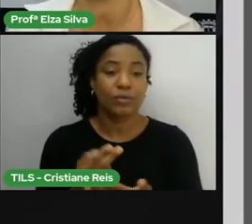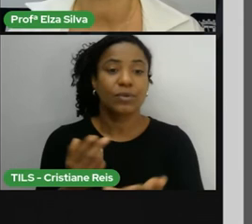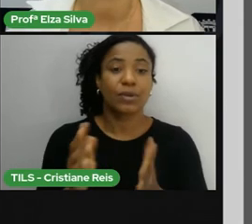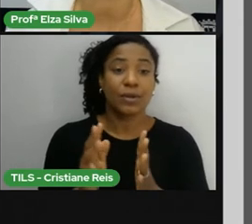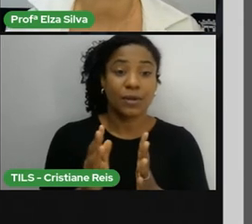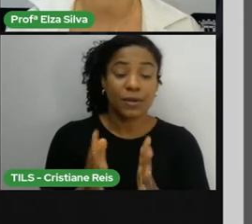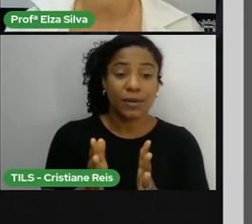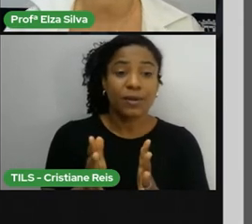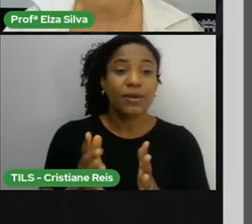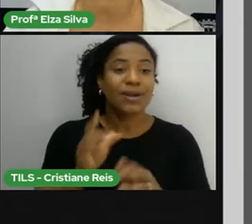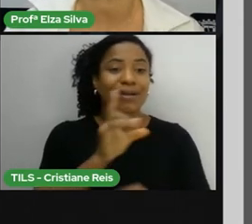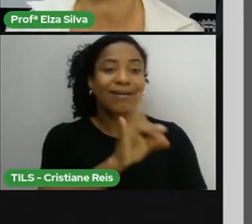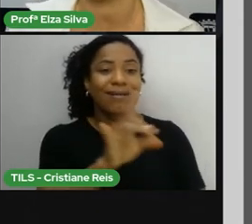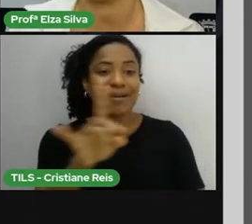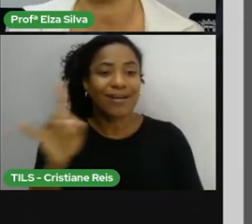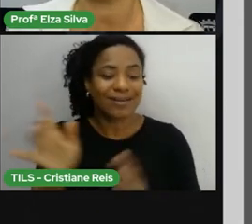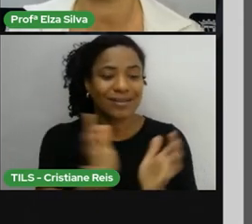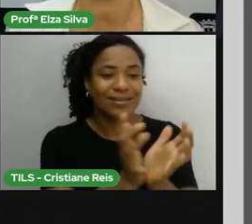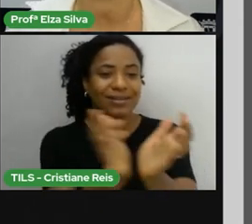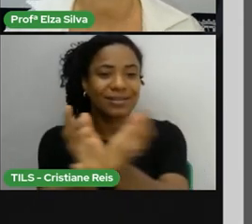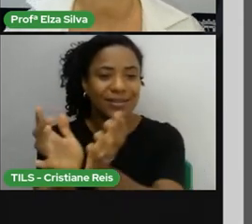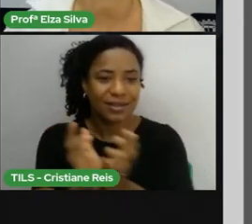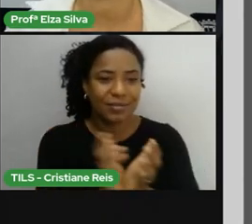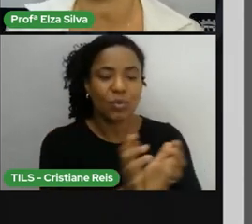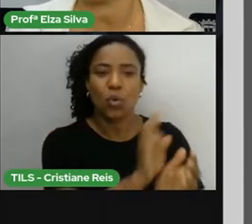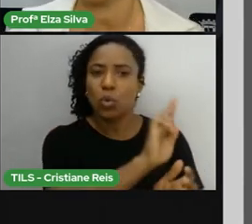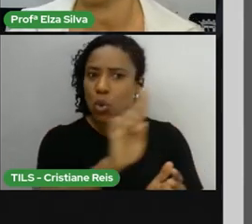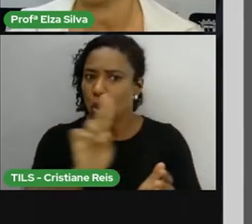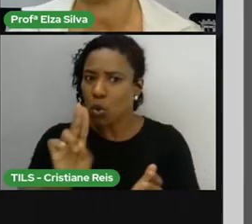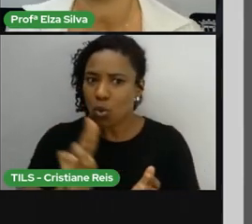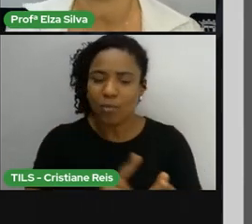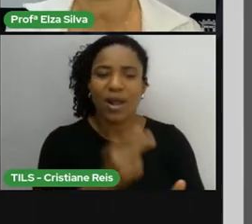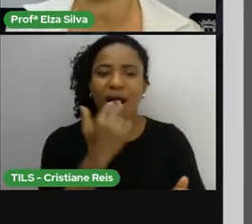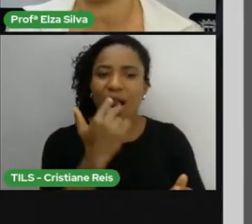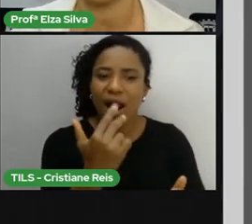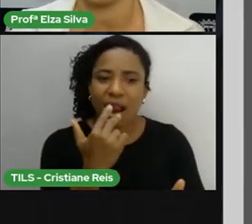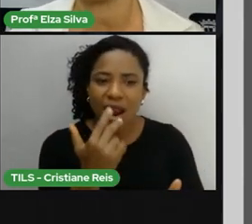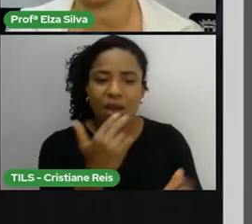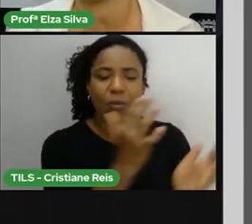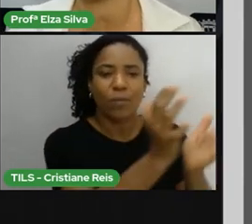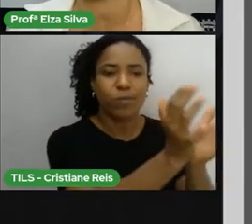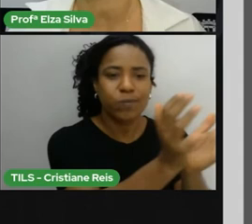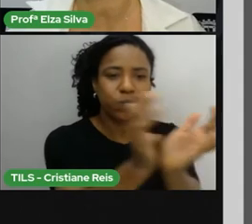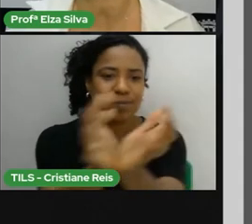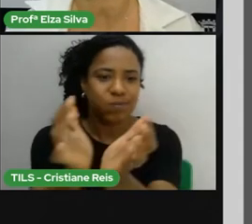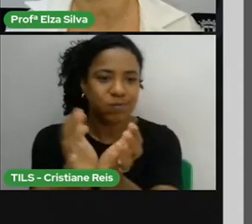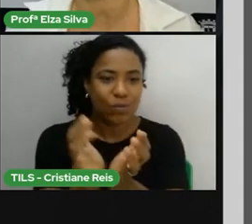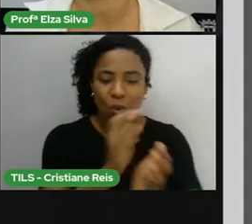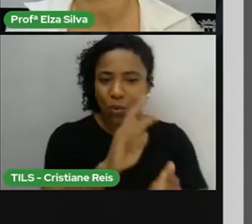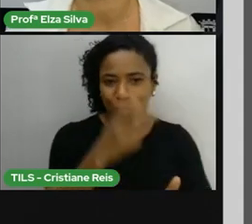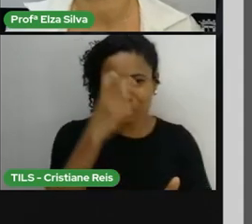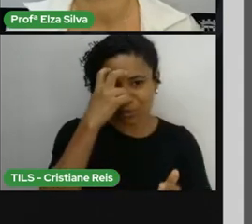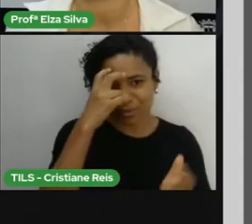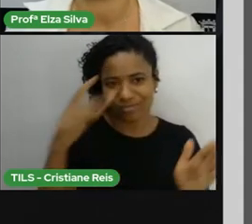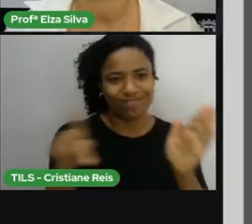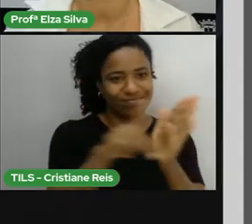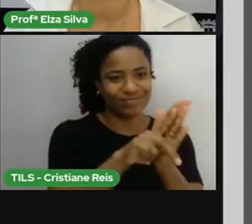Norte, tinha o seu próprio nome, a sua própria língua, a sua própria cultura.